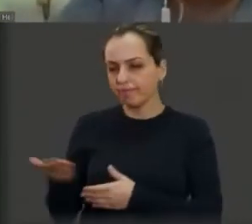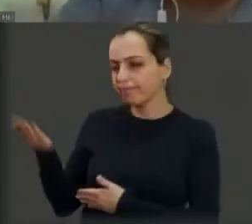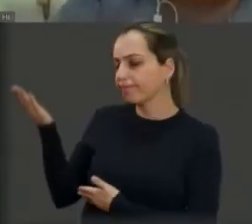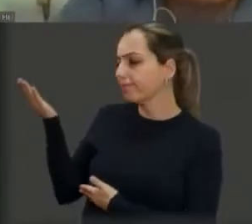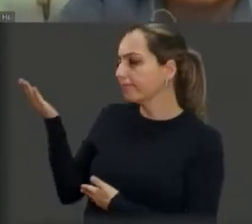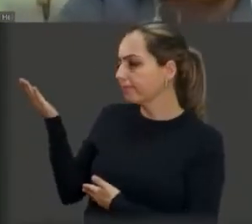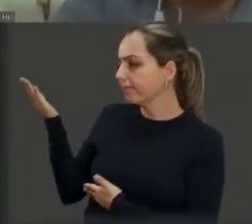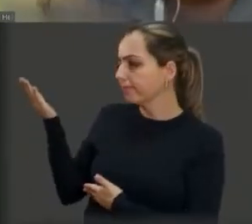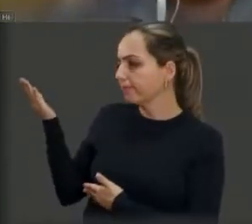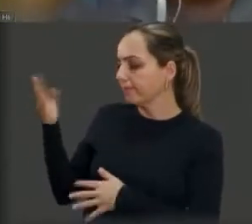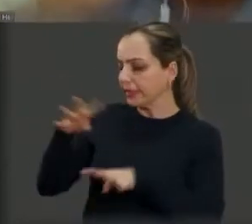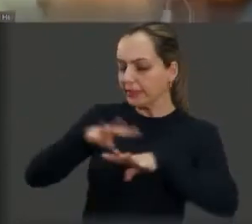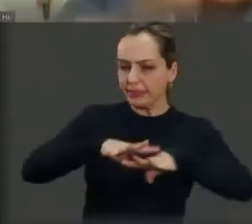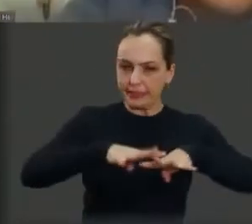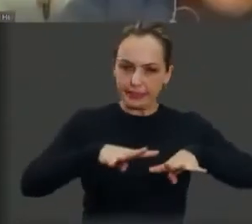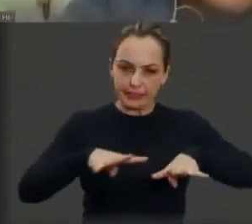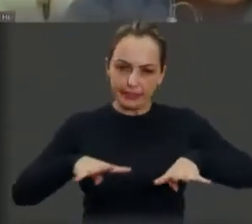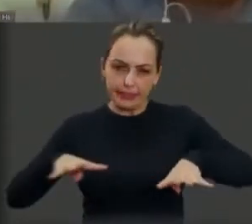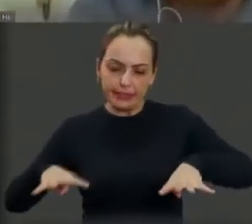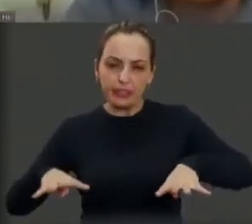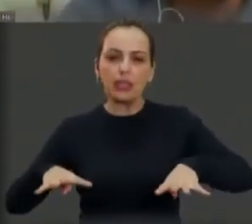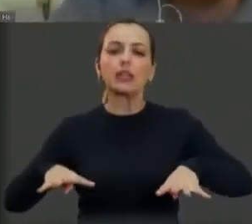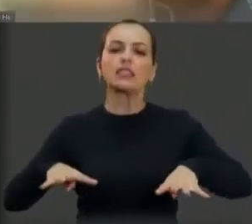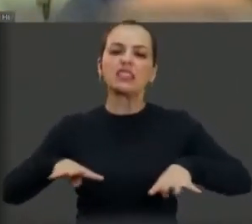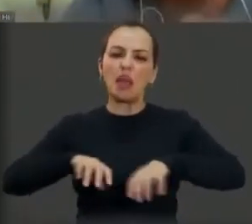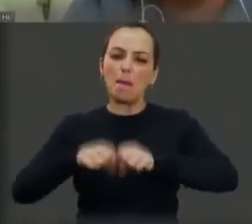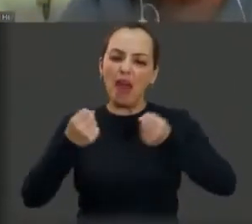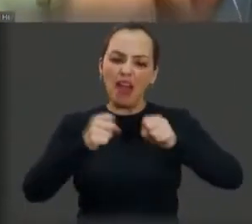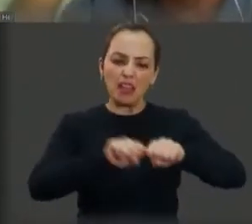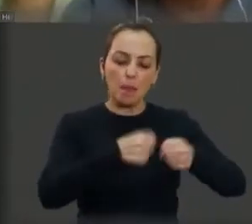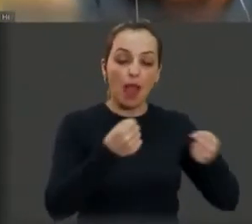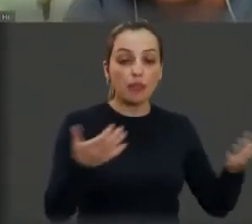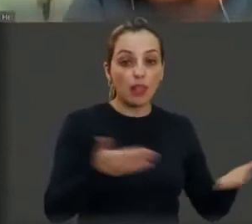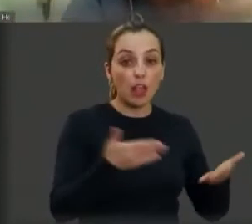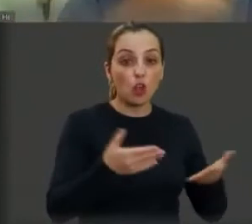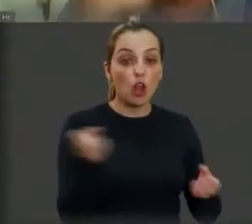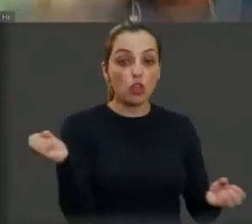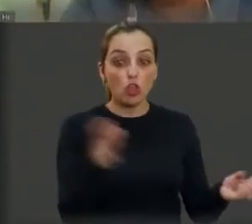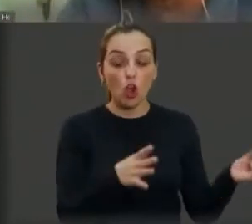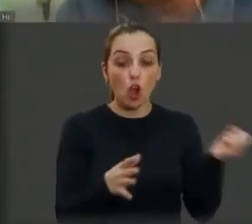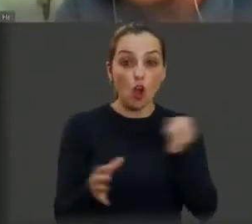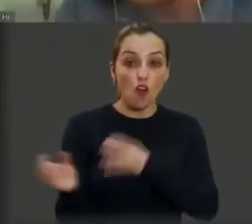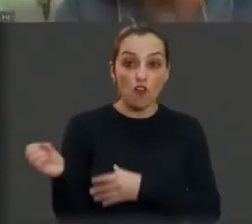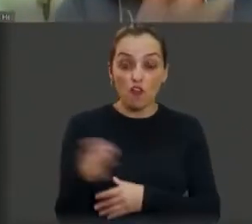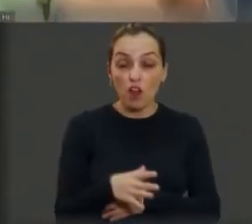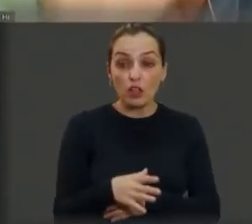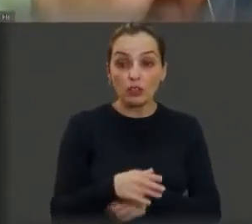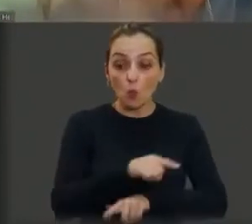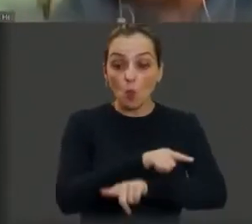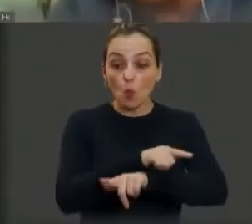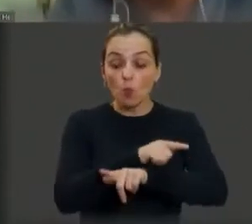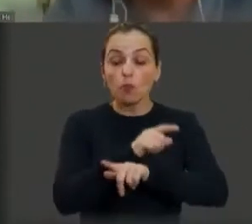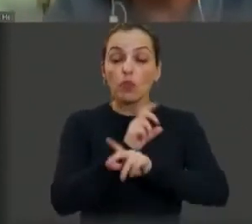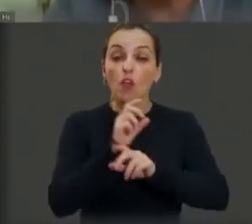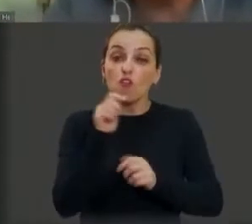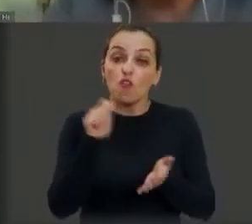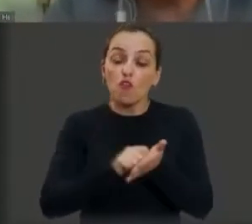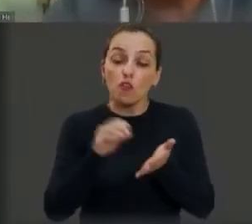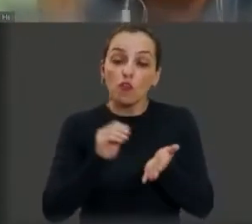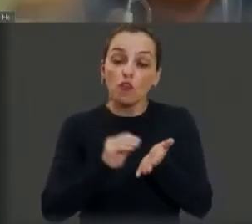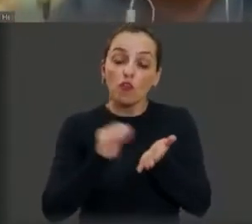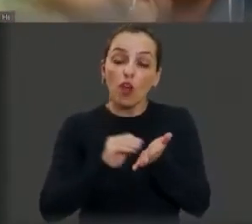estar olhando aí, estava tudo quebrado, hoje é que essas grelhas estão tudo reformadas, pintura, só está faltando pouco,